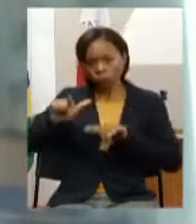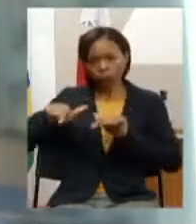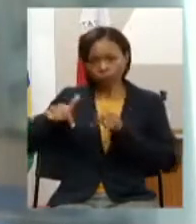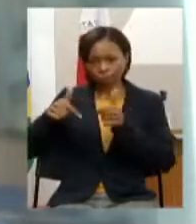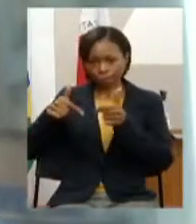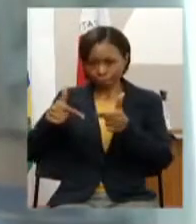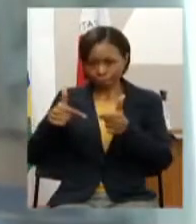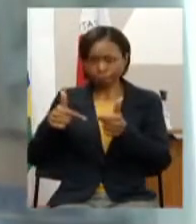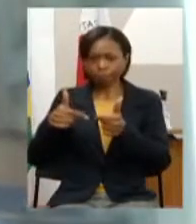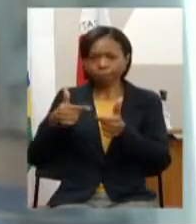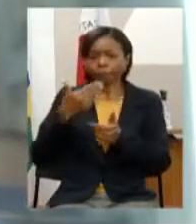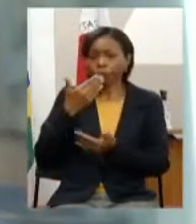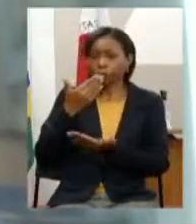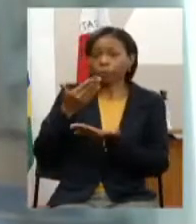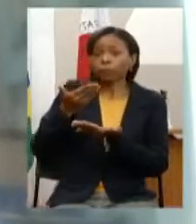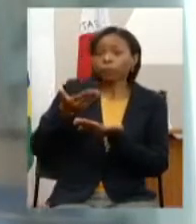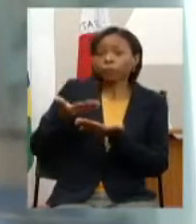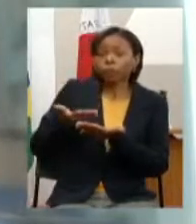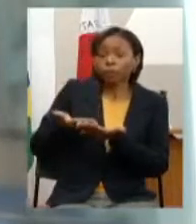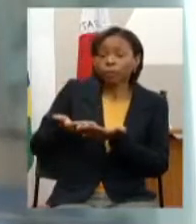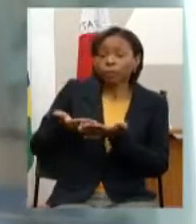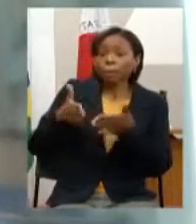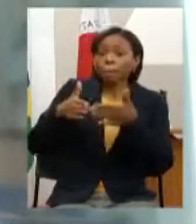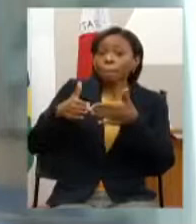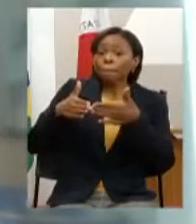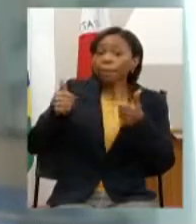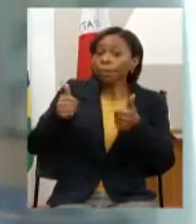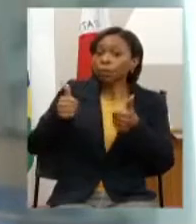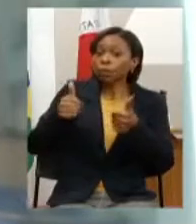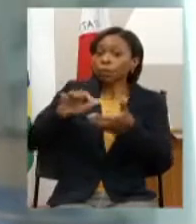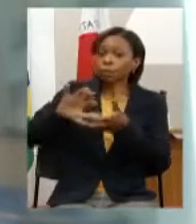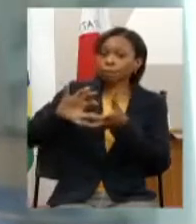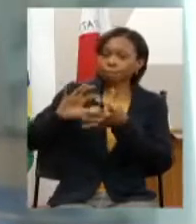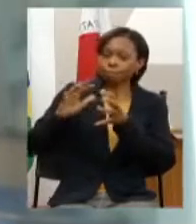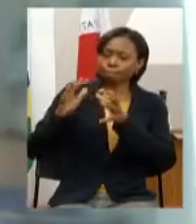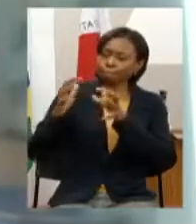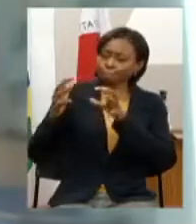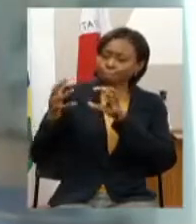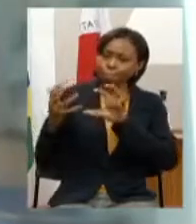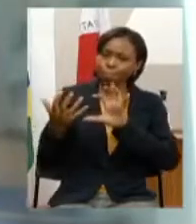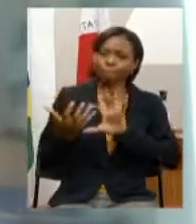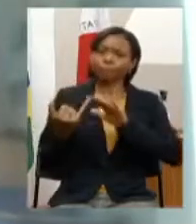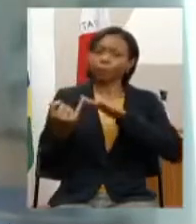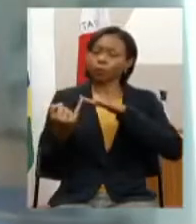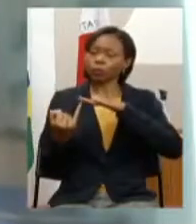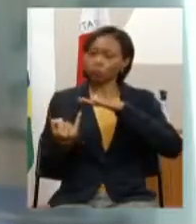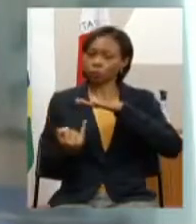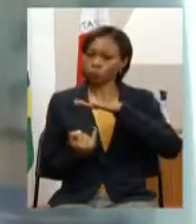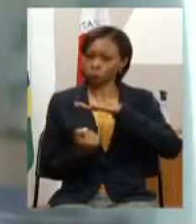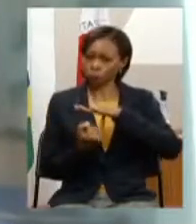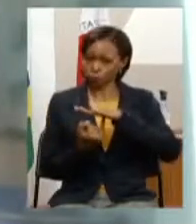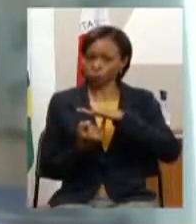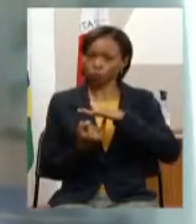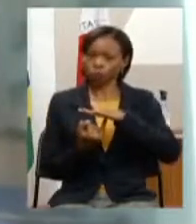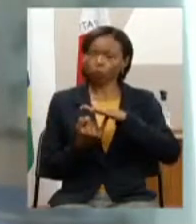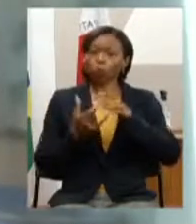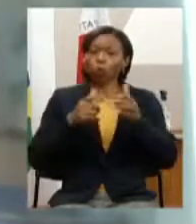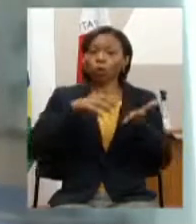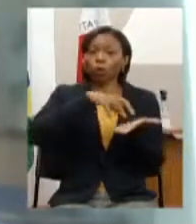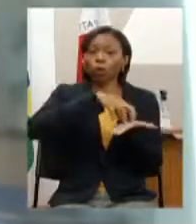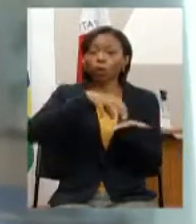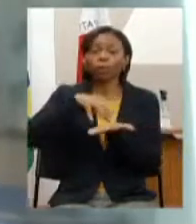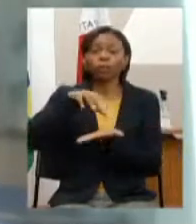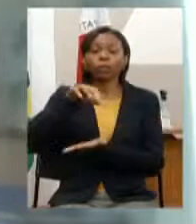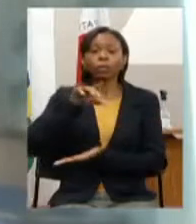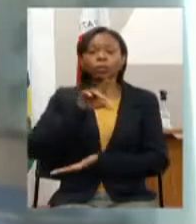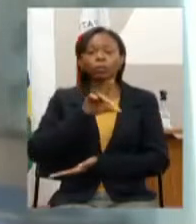envio de requerimentos solicitando a recuperação da capacidade institucional do departamento de estradas de rodagem